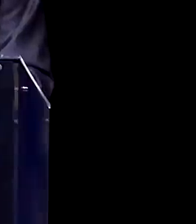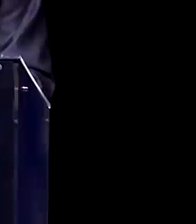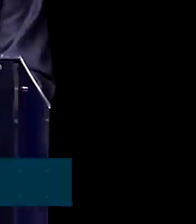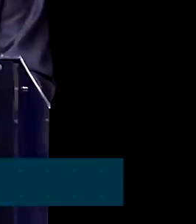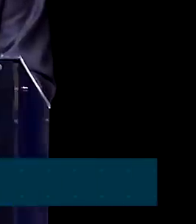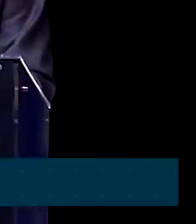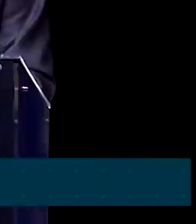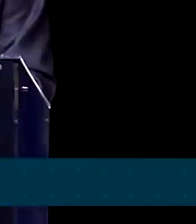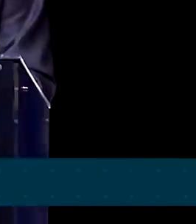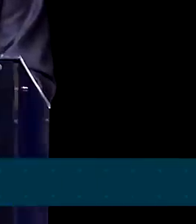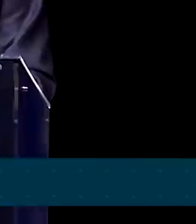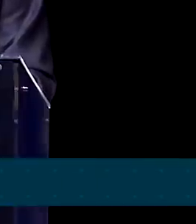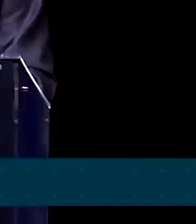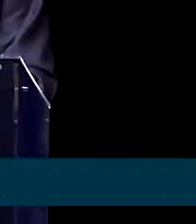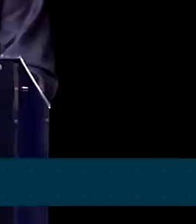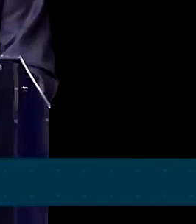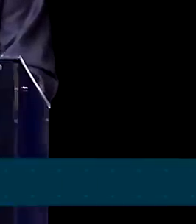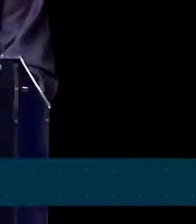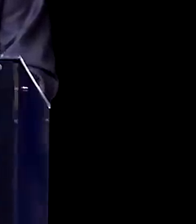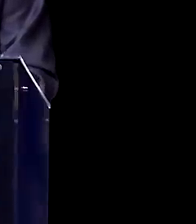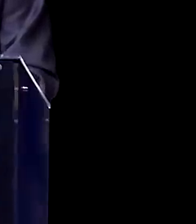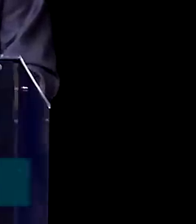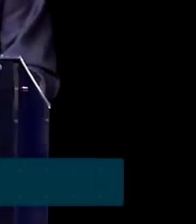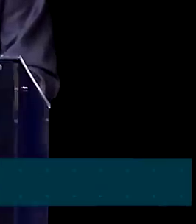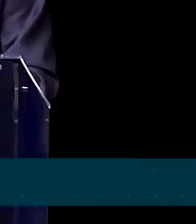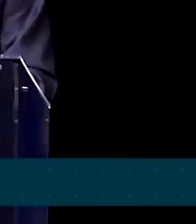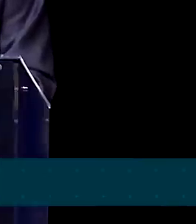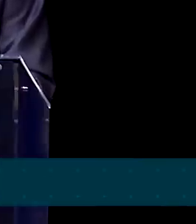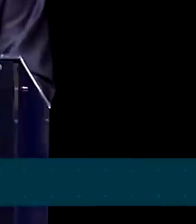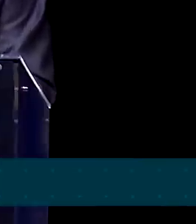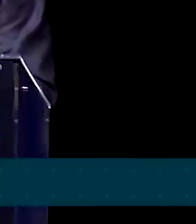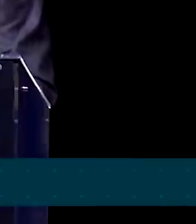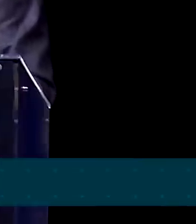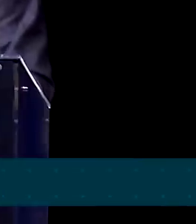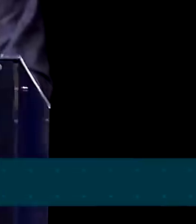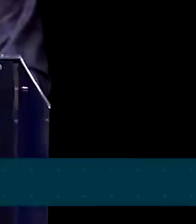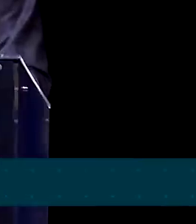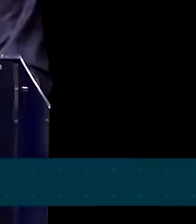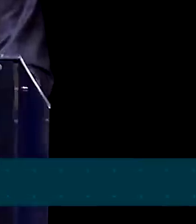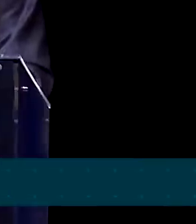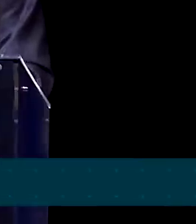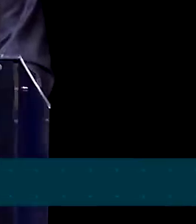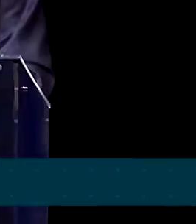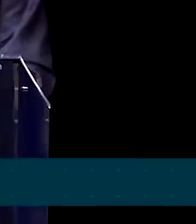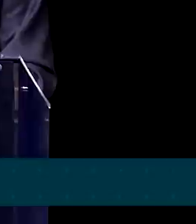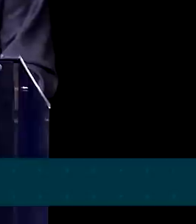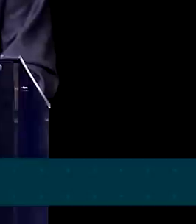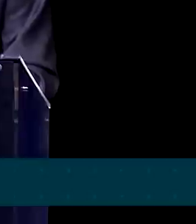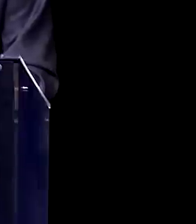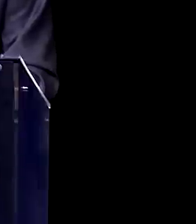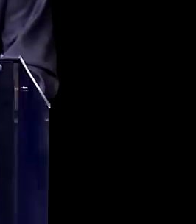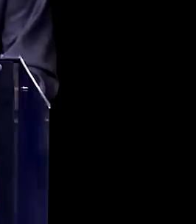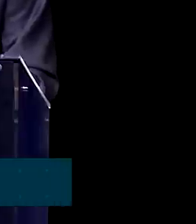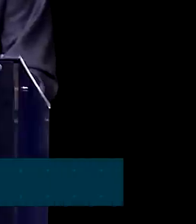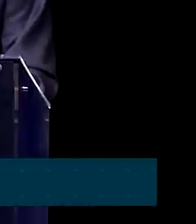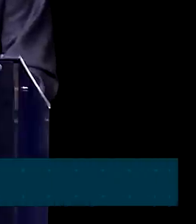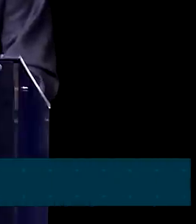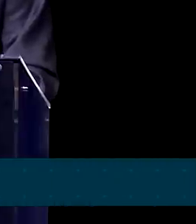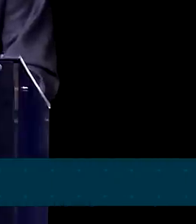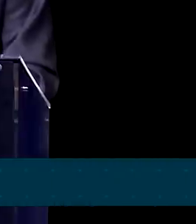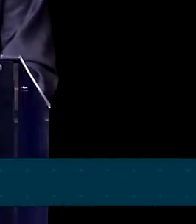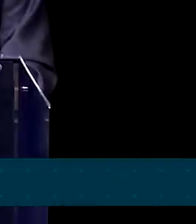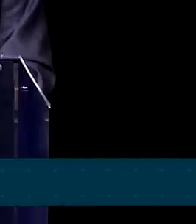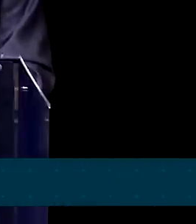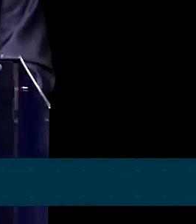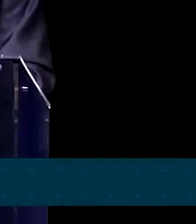o produtor rural é tratado com respeito, que é devido a quem faz no Brasil uma potência agrícola, que abastece mais de 200 mercados do